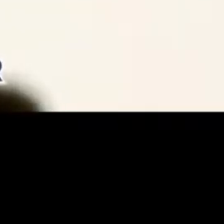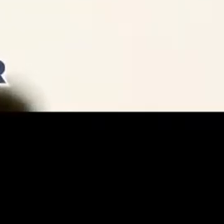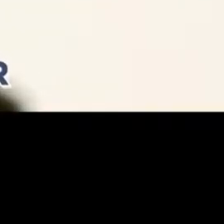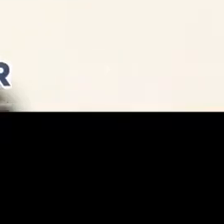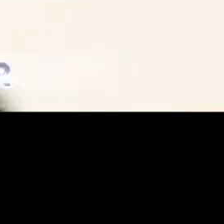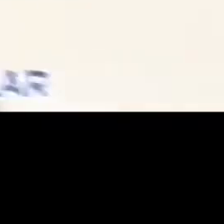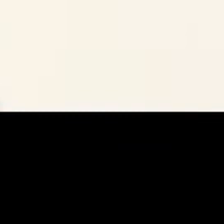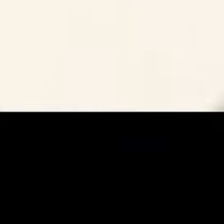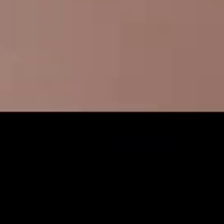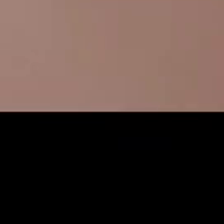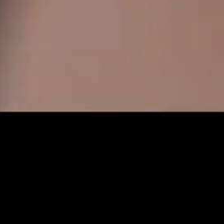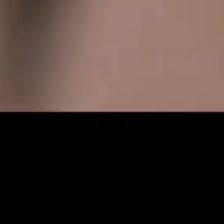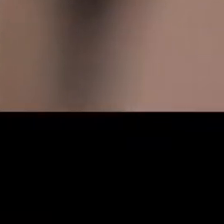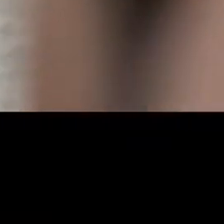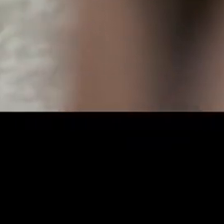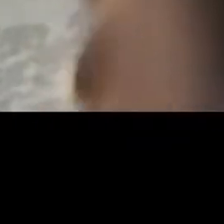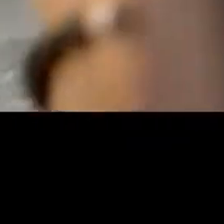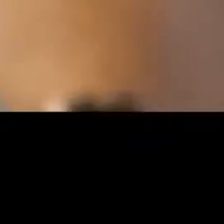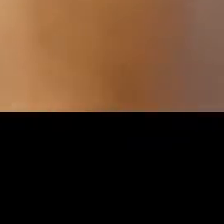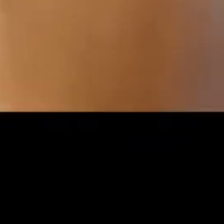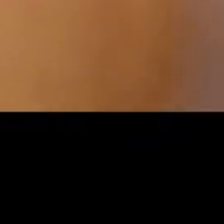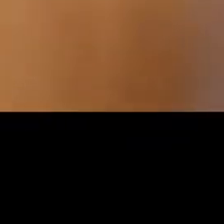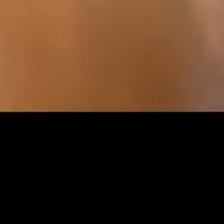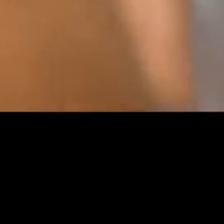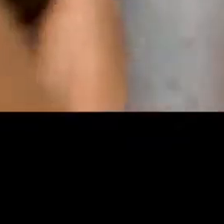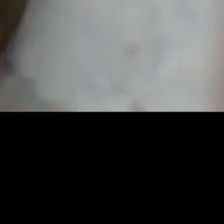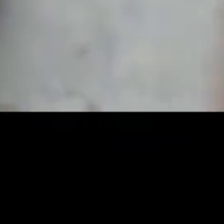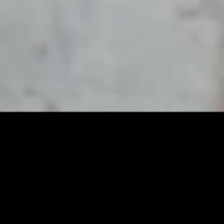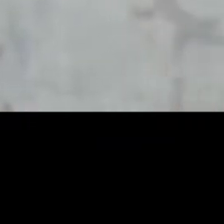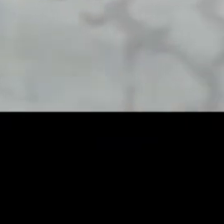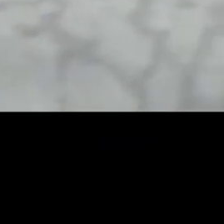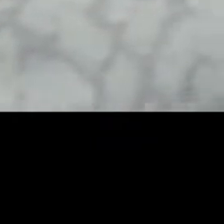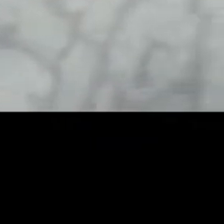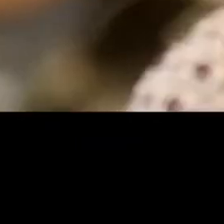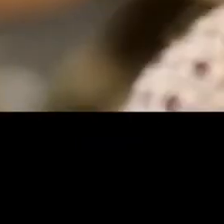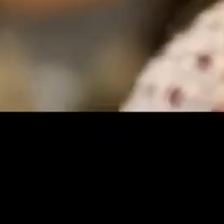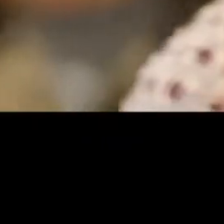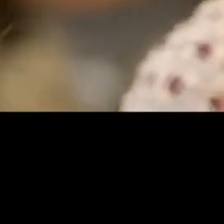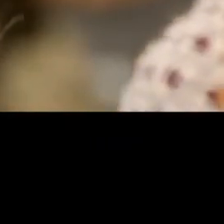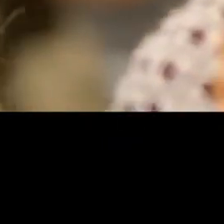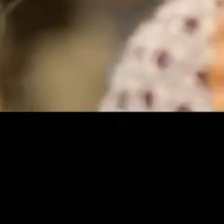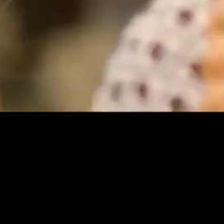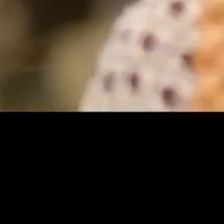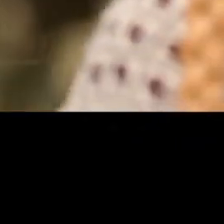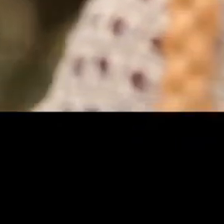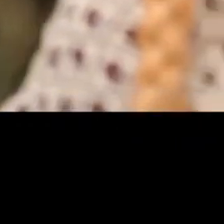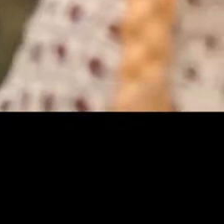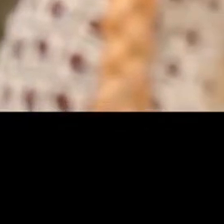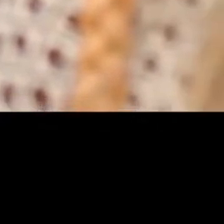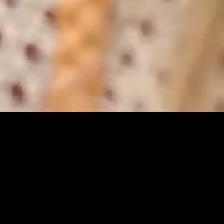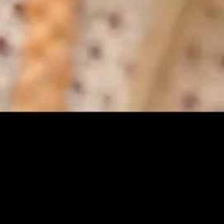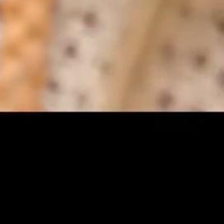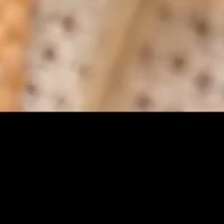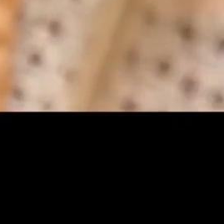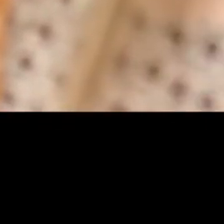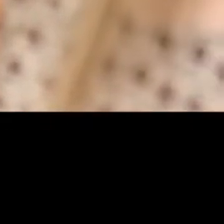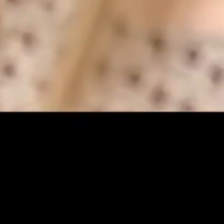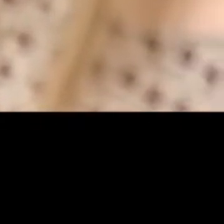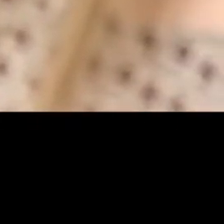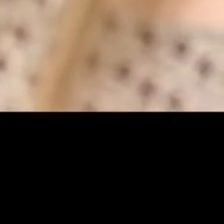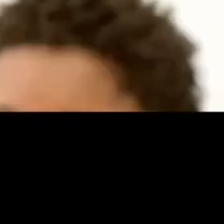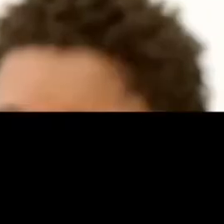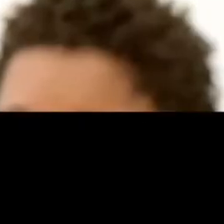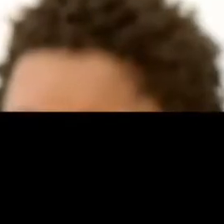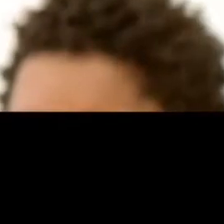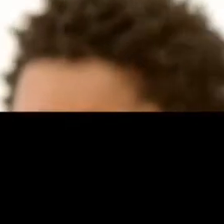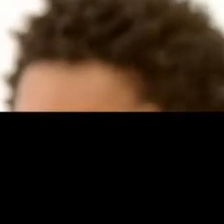curricular. A base define os conteúdos básicos que os alunos precisam aprender na escola. E foi construída com intensa participação da sociedade.